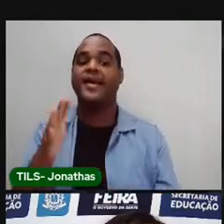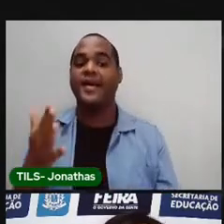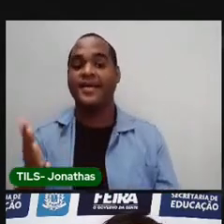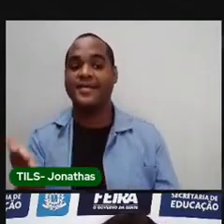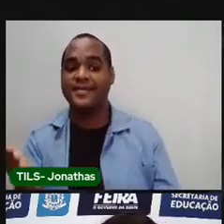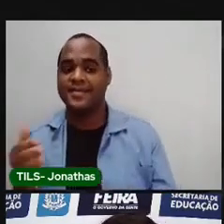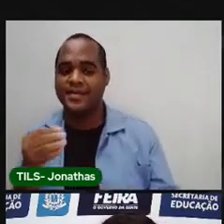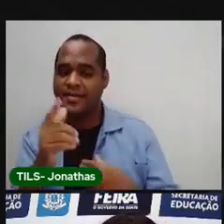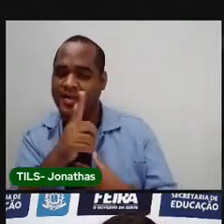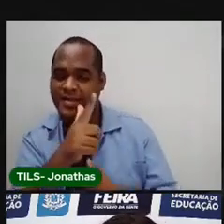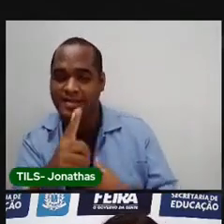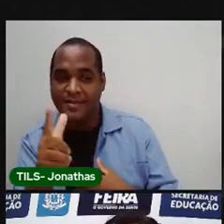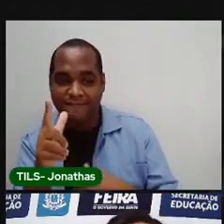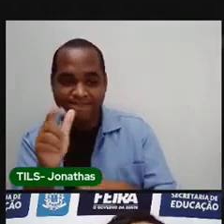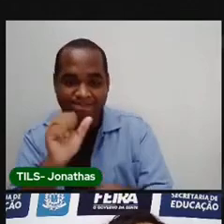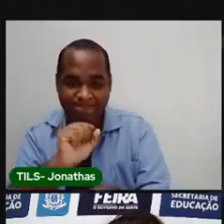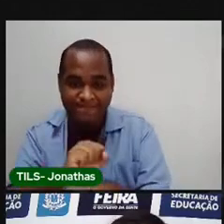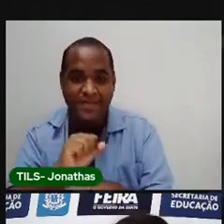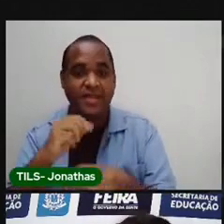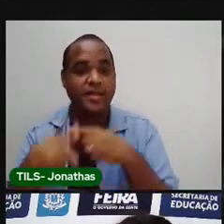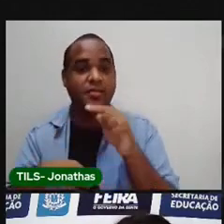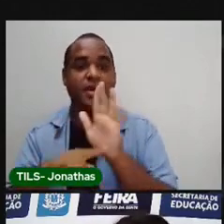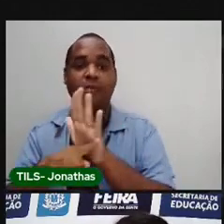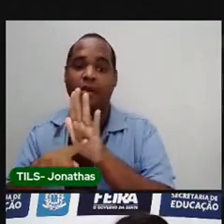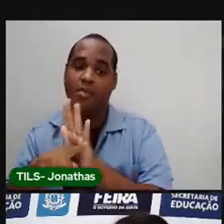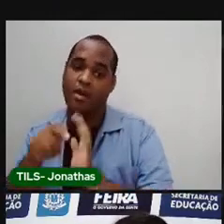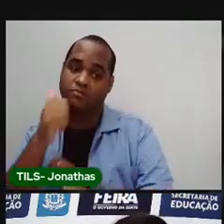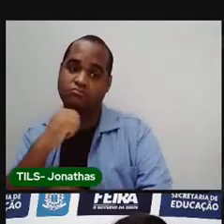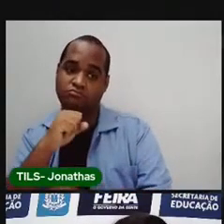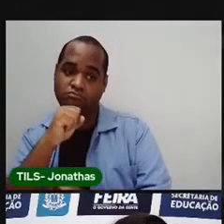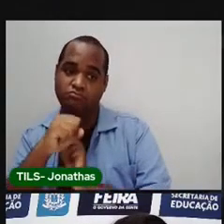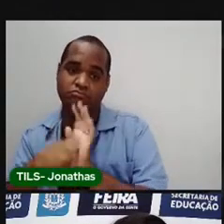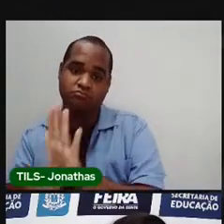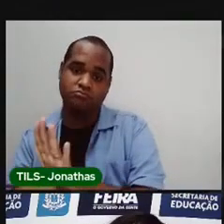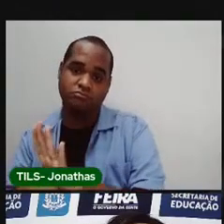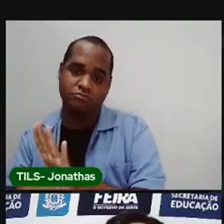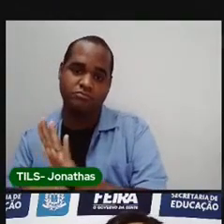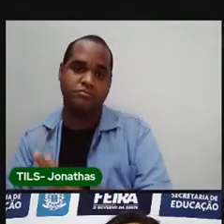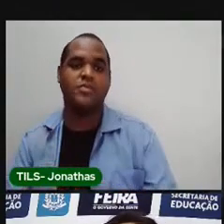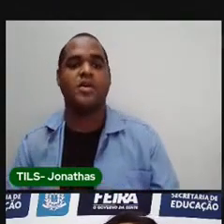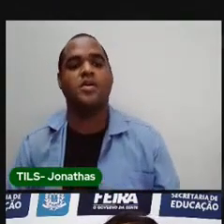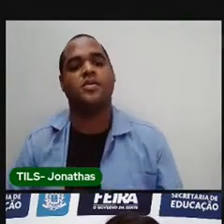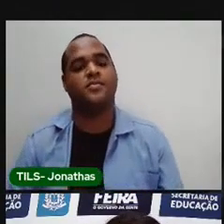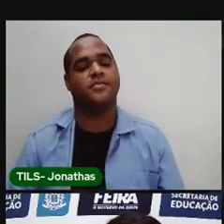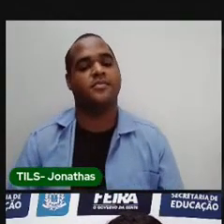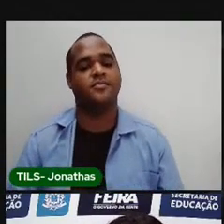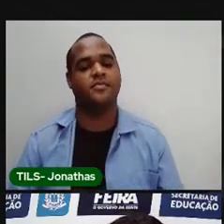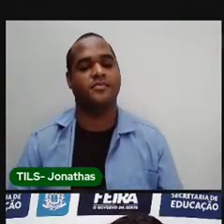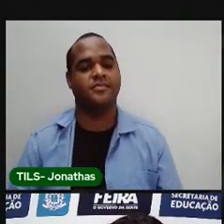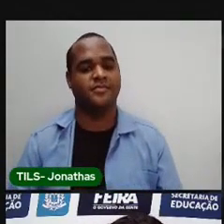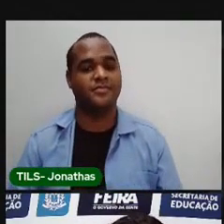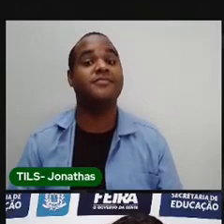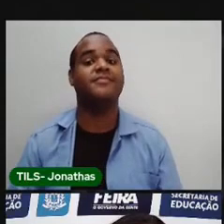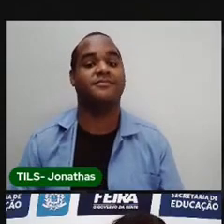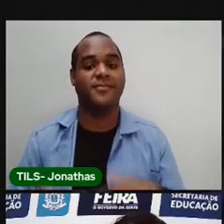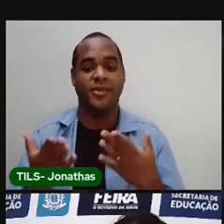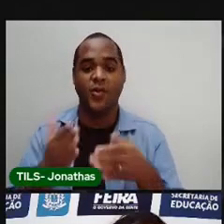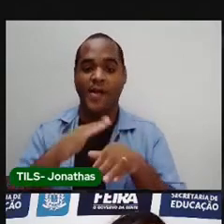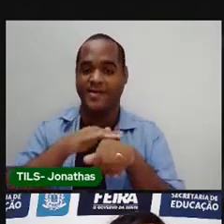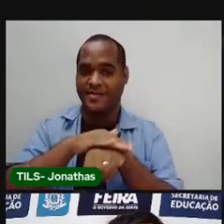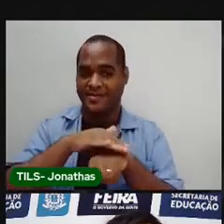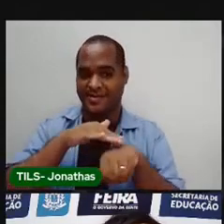aí ela faz um lanche e ela ajuda a sua mamãe. À noite,